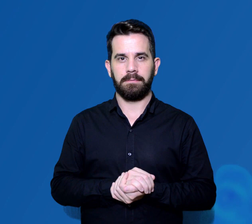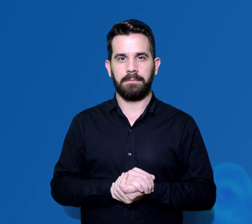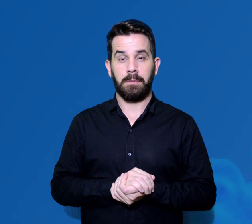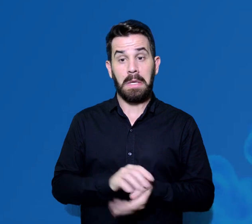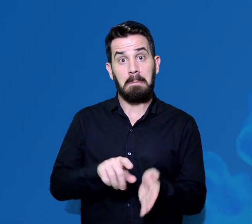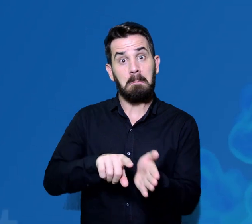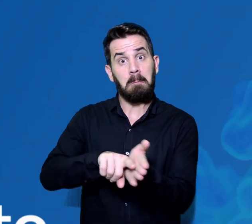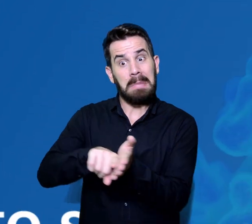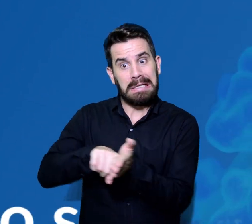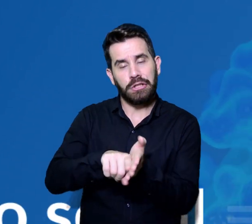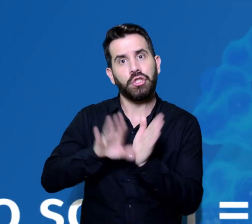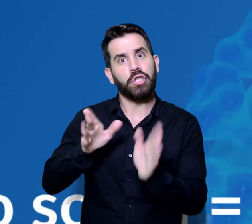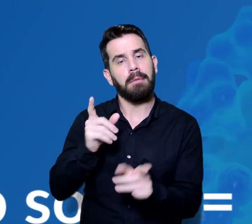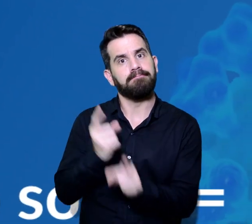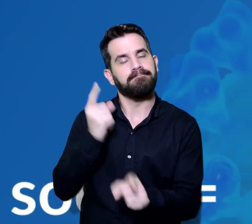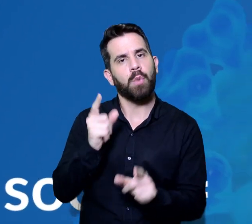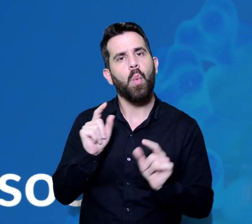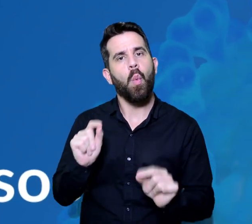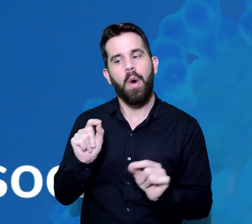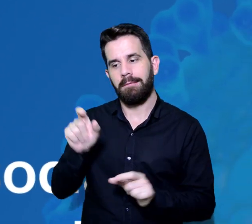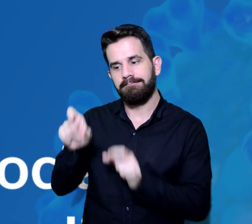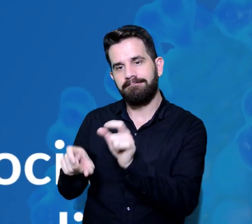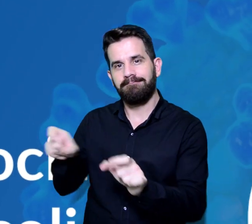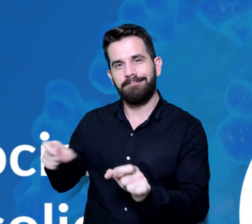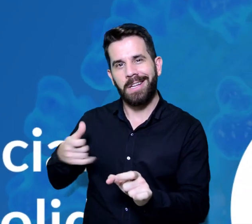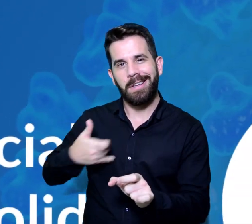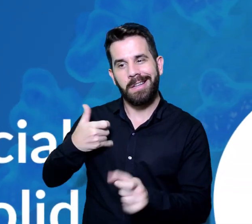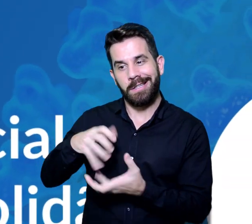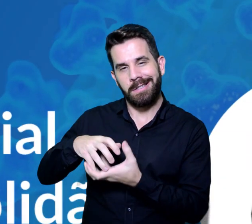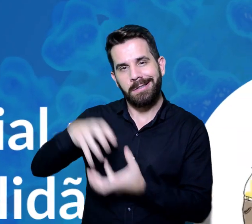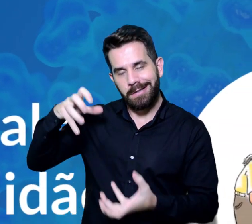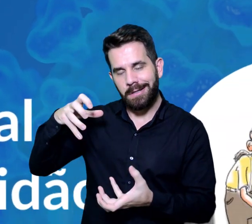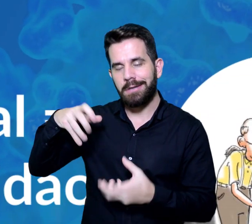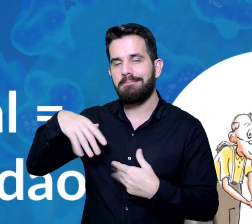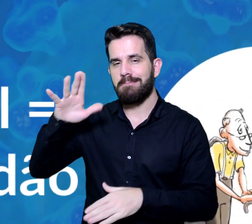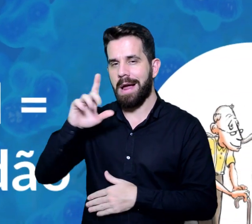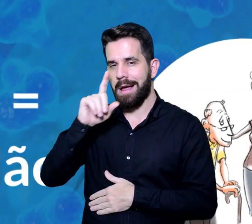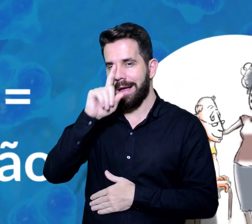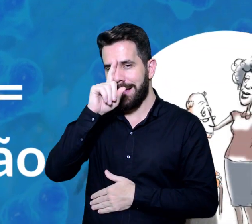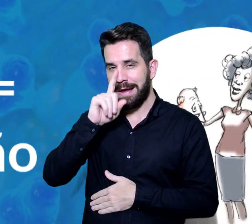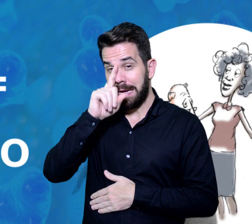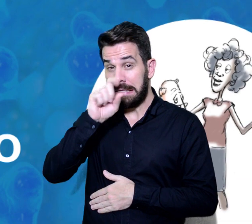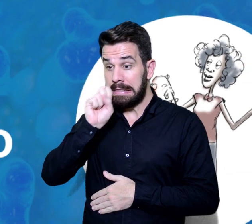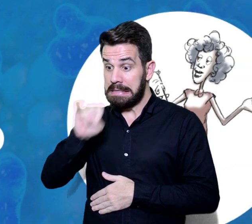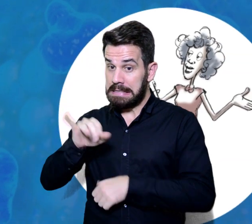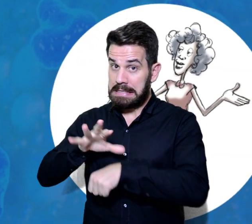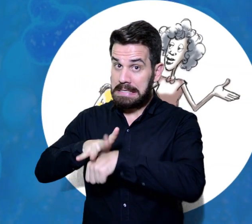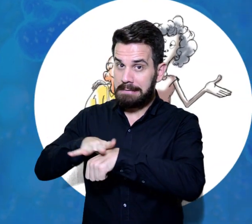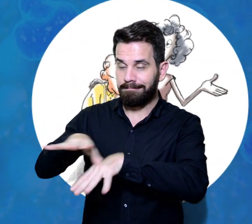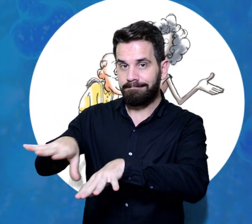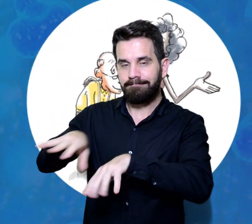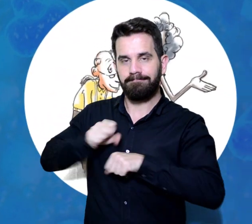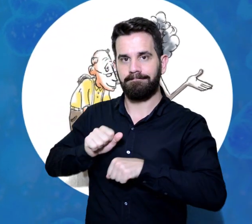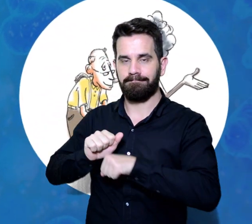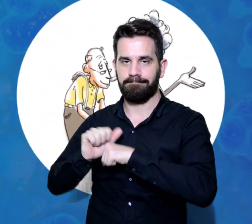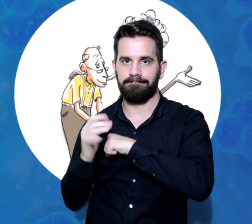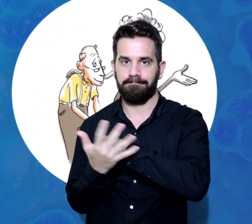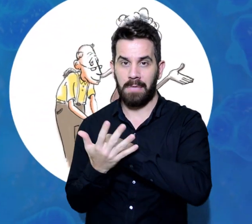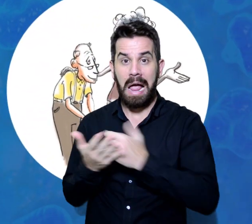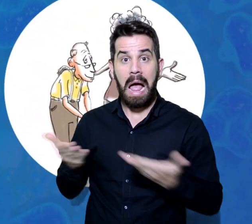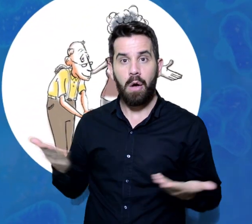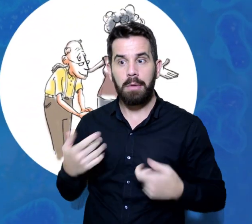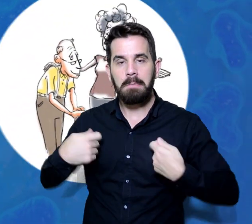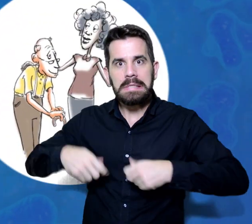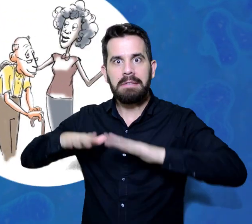Sabe-se que os idosos são mais vulneráveis à Covid-19 e, diante da necessidade de isolamento social, pode